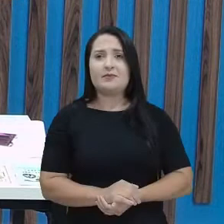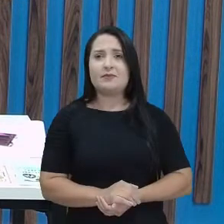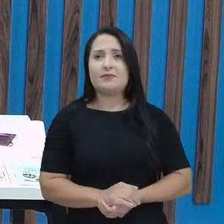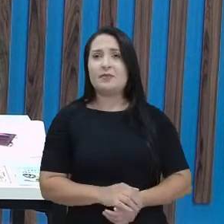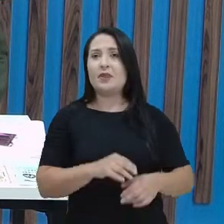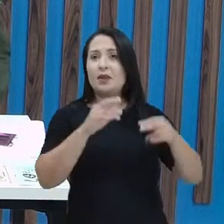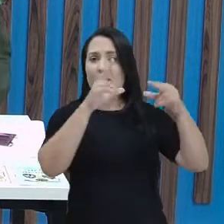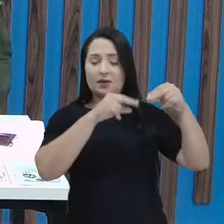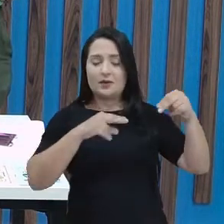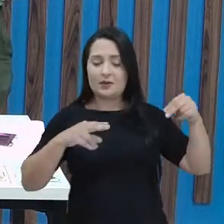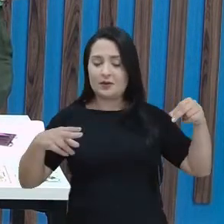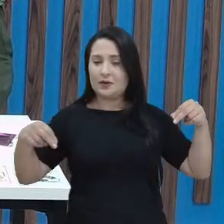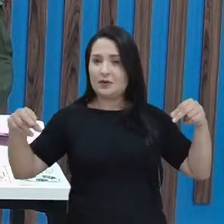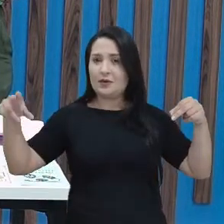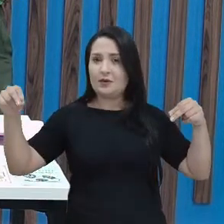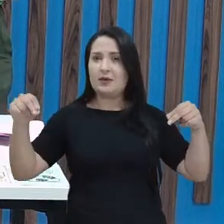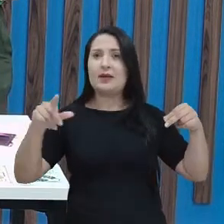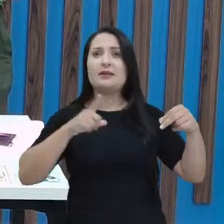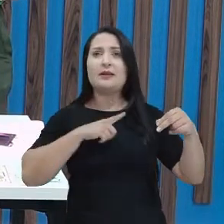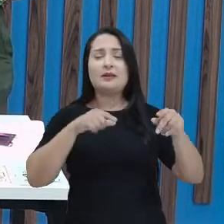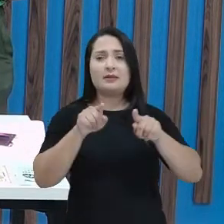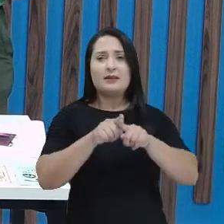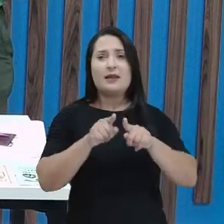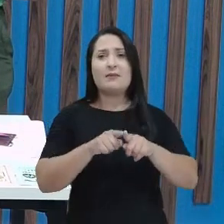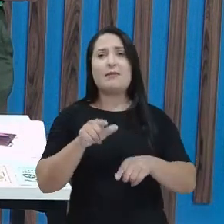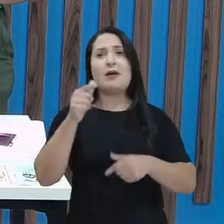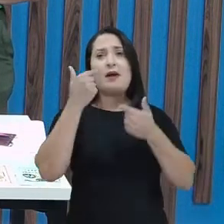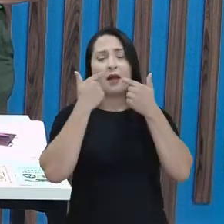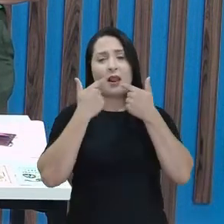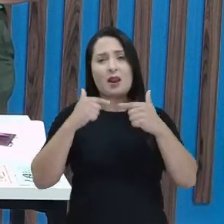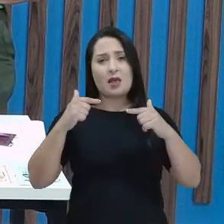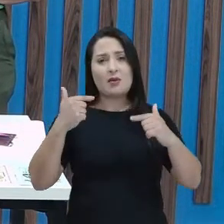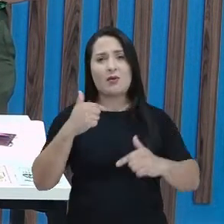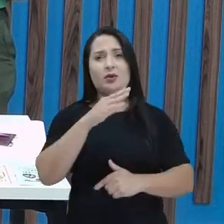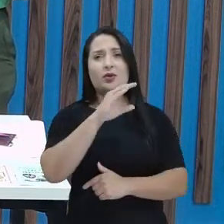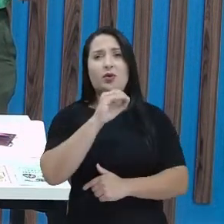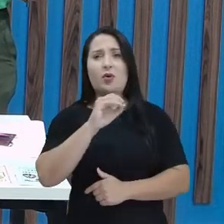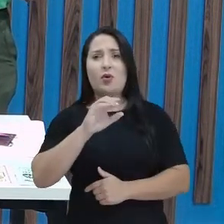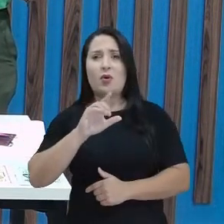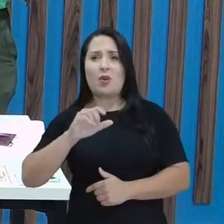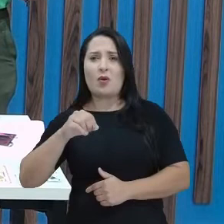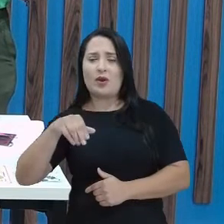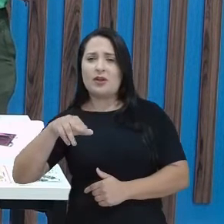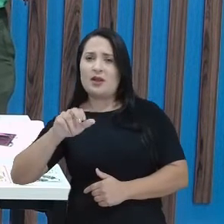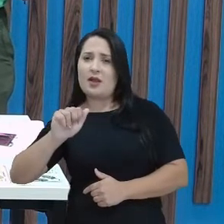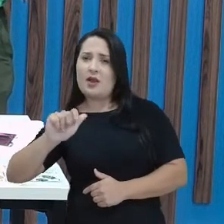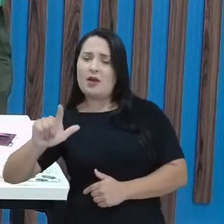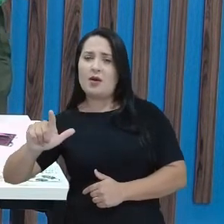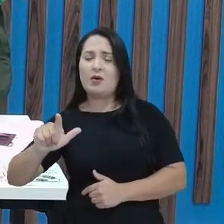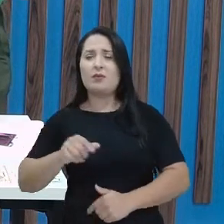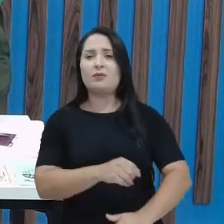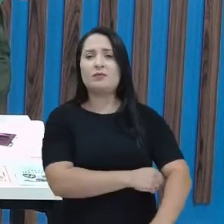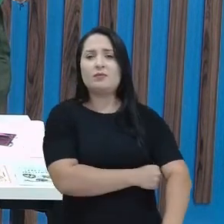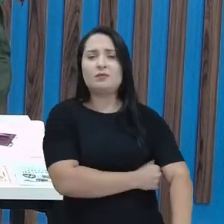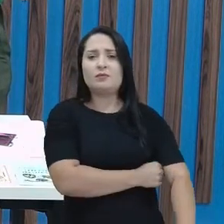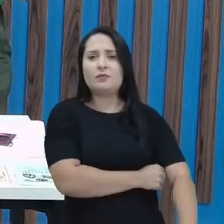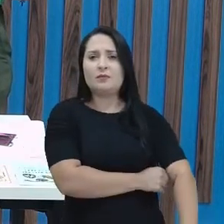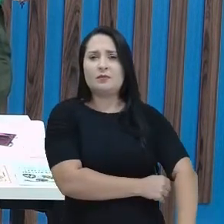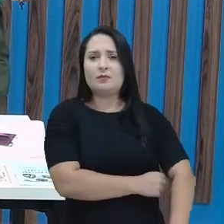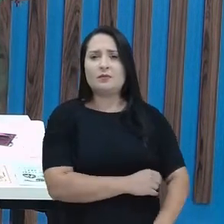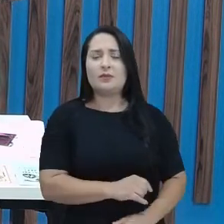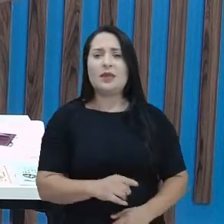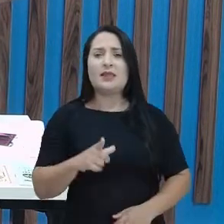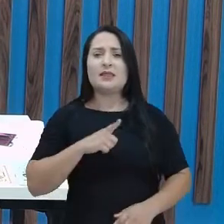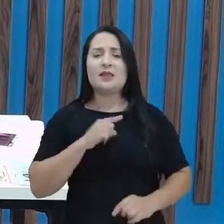cordel, também encontramos linguagem coloquial. Lembra que eu falei o que é linguagem coloquial? É aquela linguagem